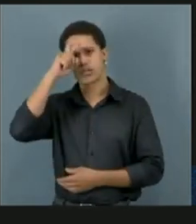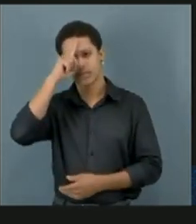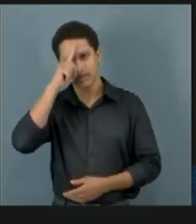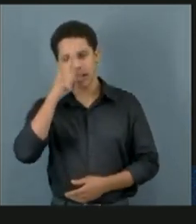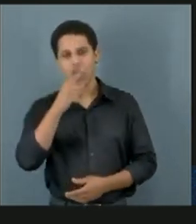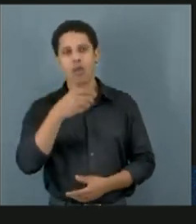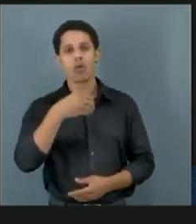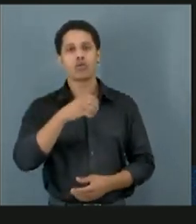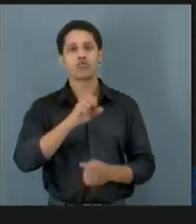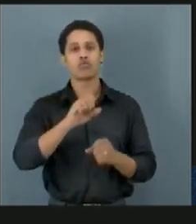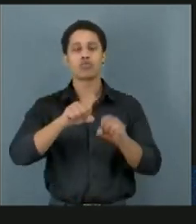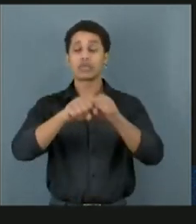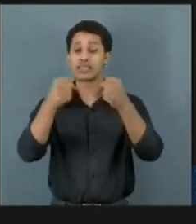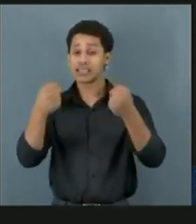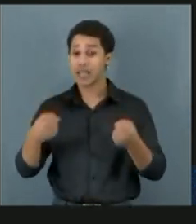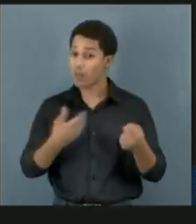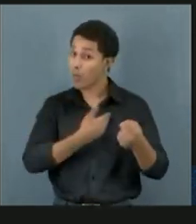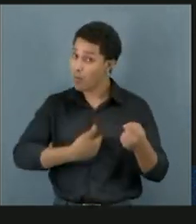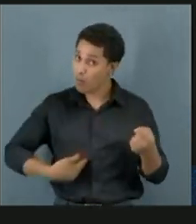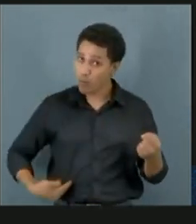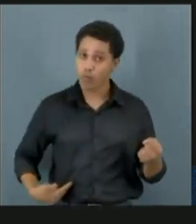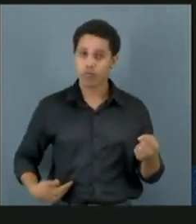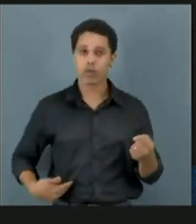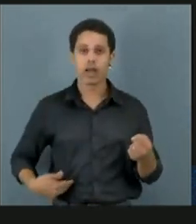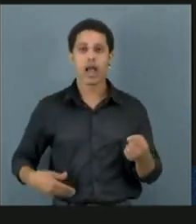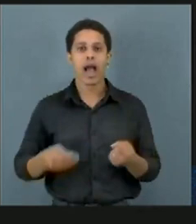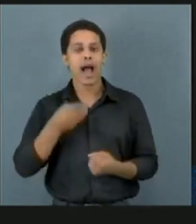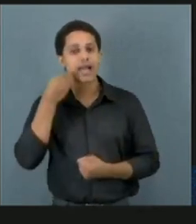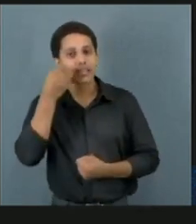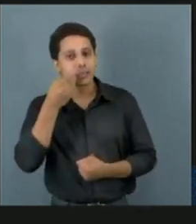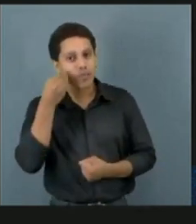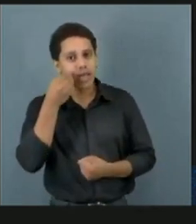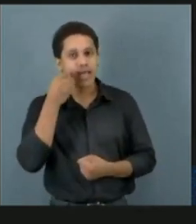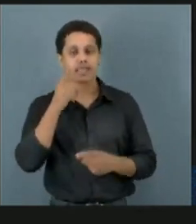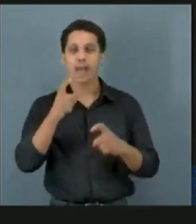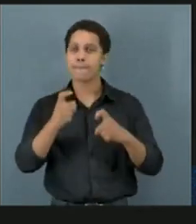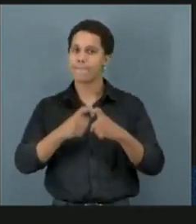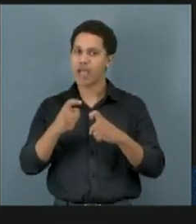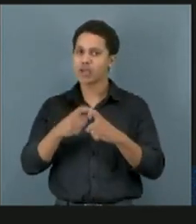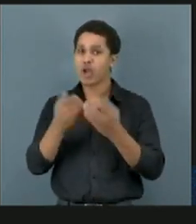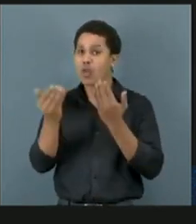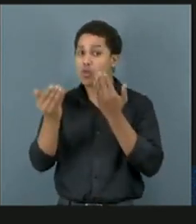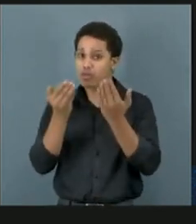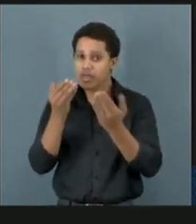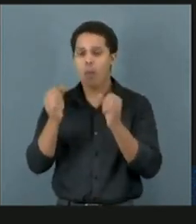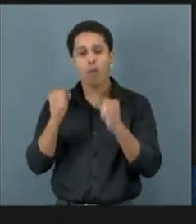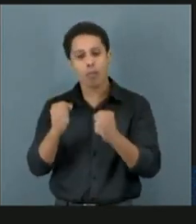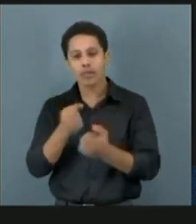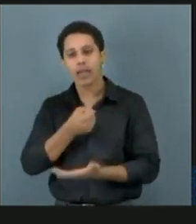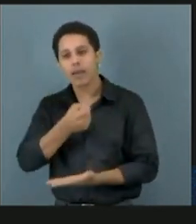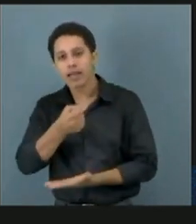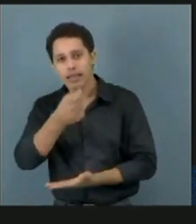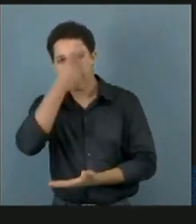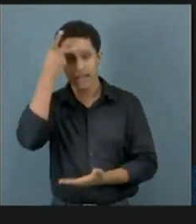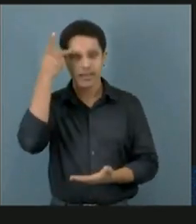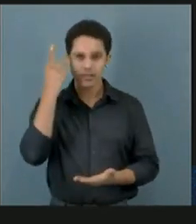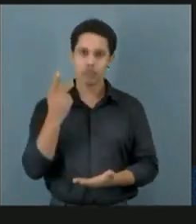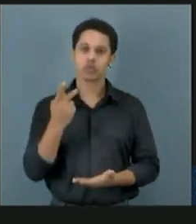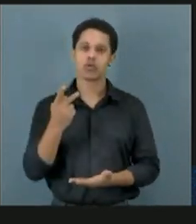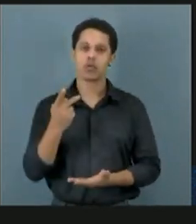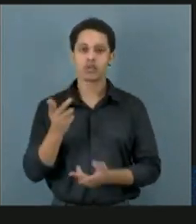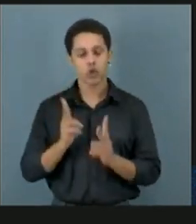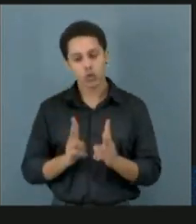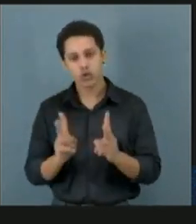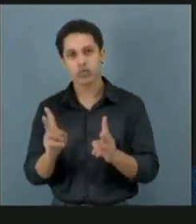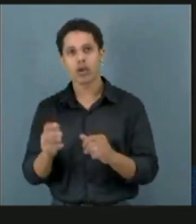governamental, do sistema público, a especialidade médica do psiquiatra para poder atender essas pessoas e dar andamento.